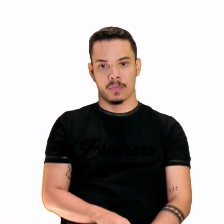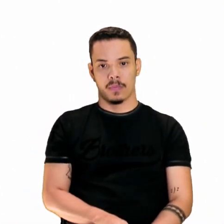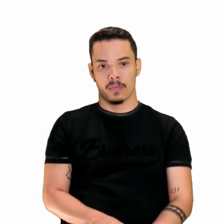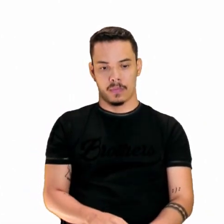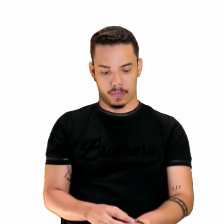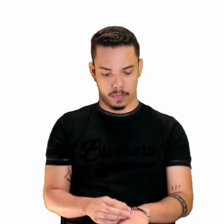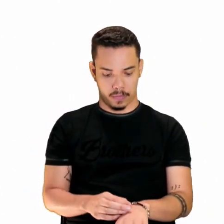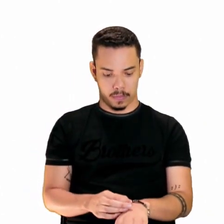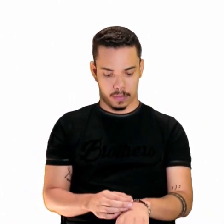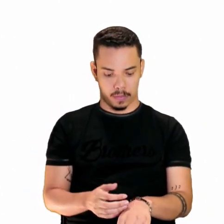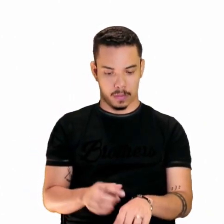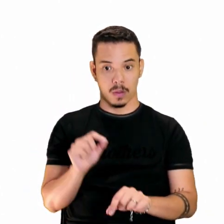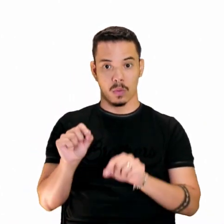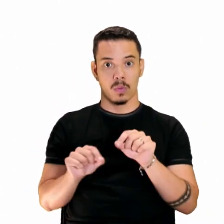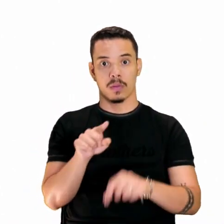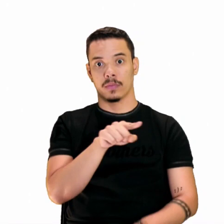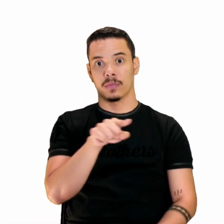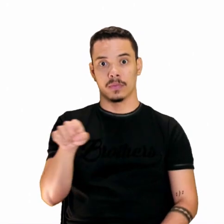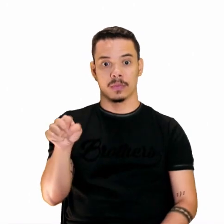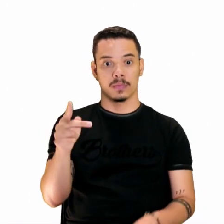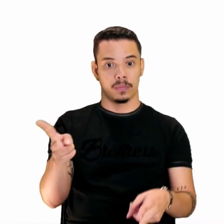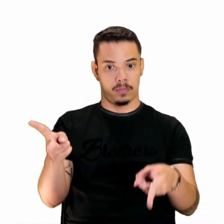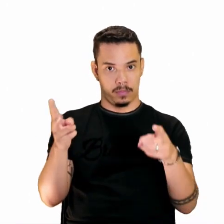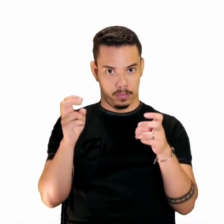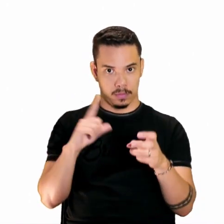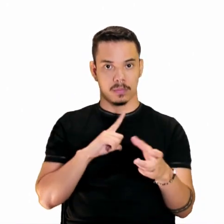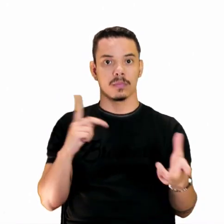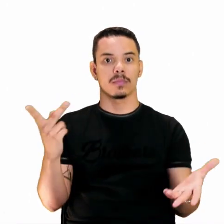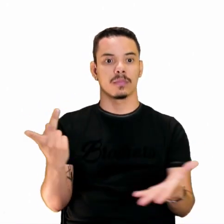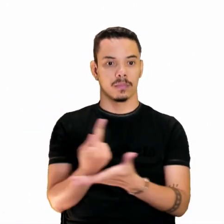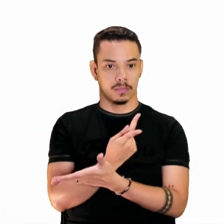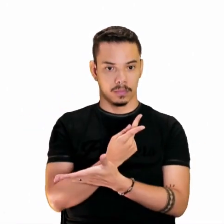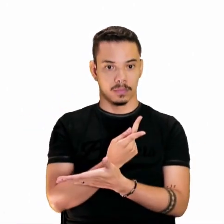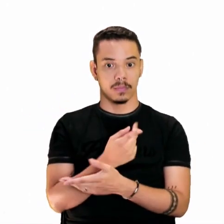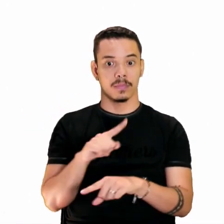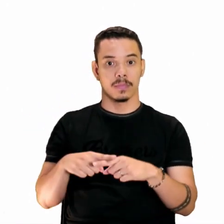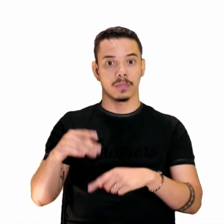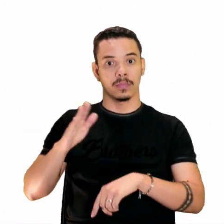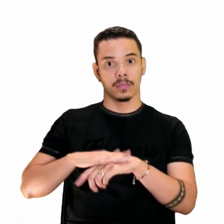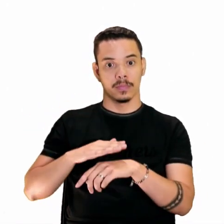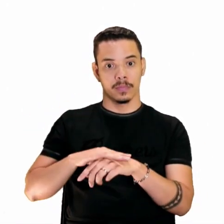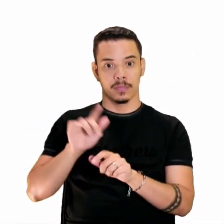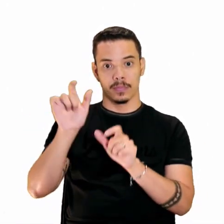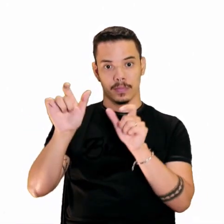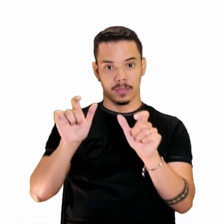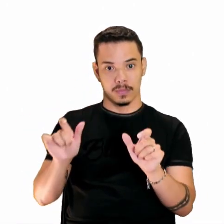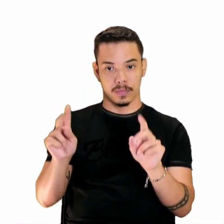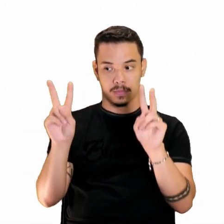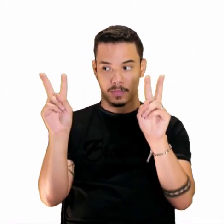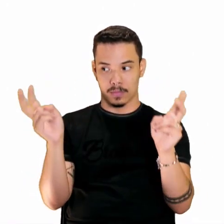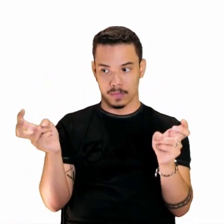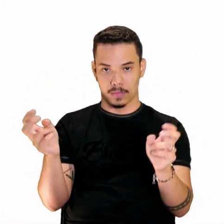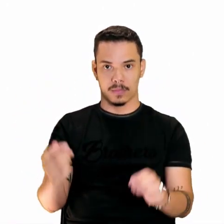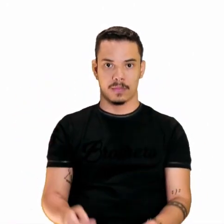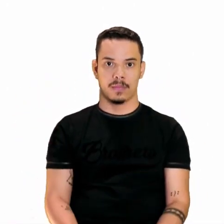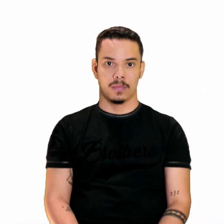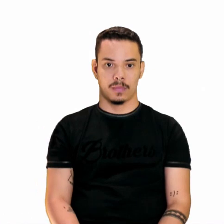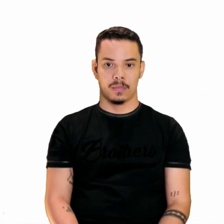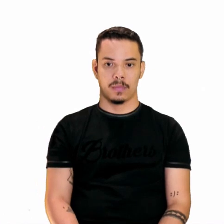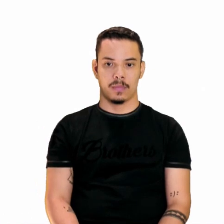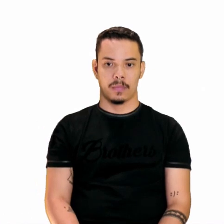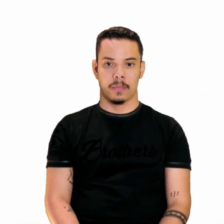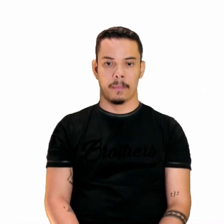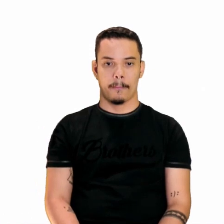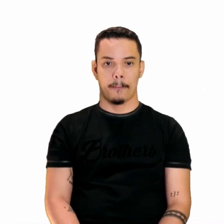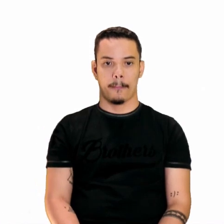só, o você percebeu aqui? Houve uma citação. Tanto que tá, essas palavras que estão, entre aspas, são de